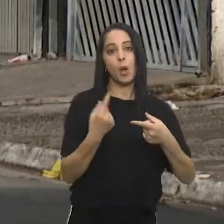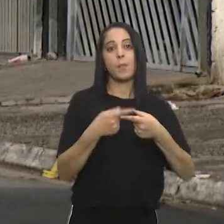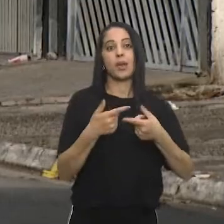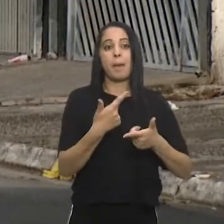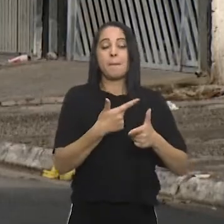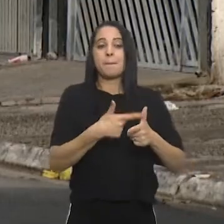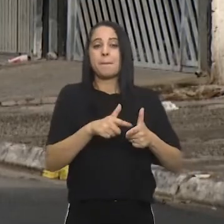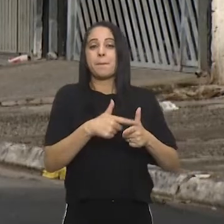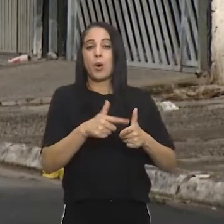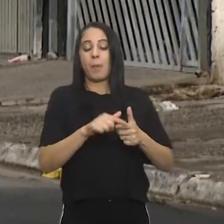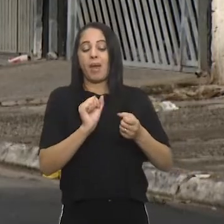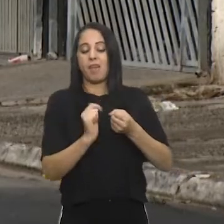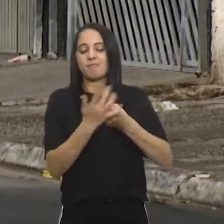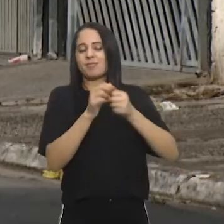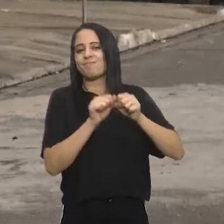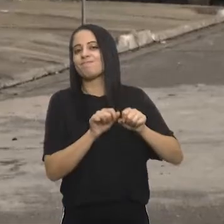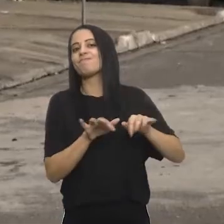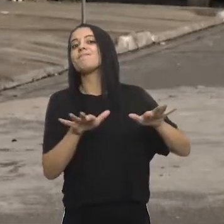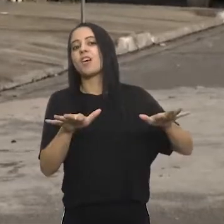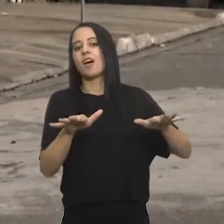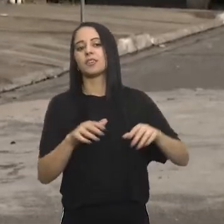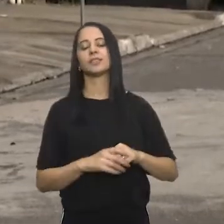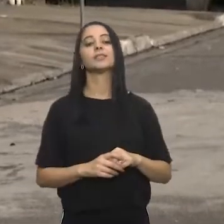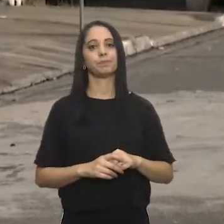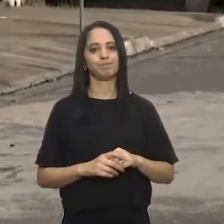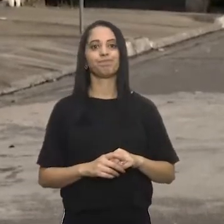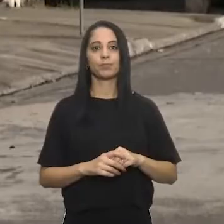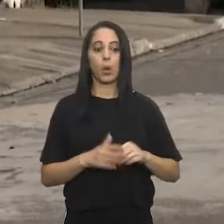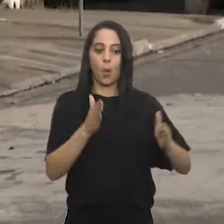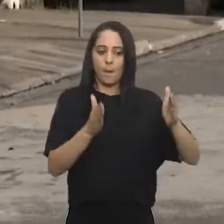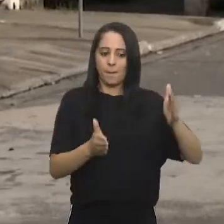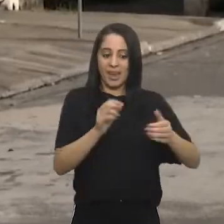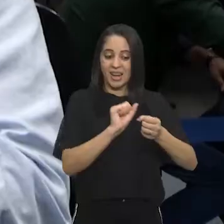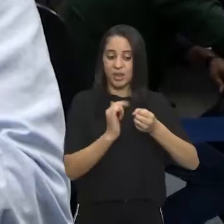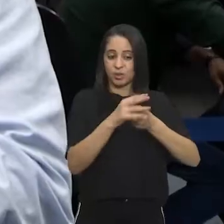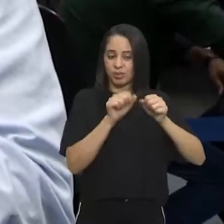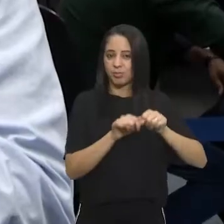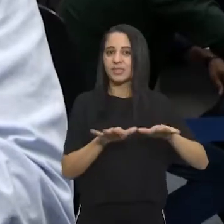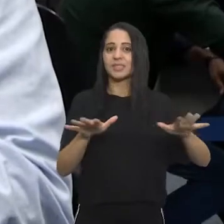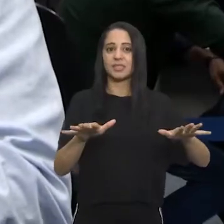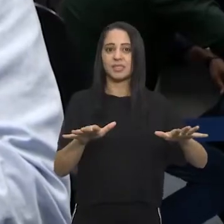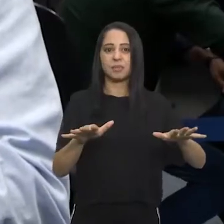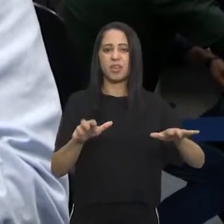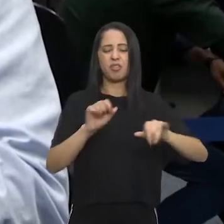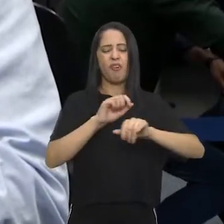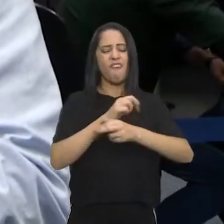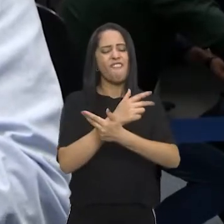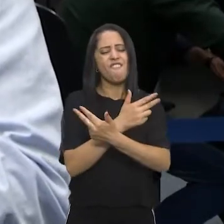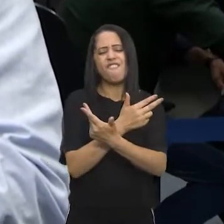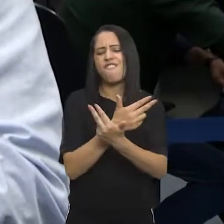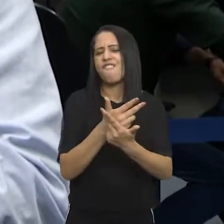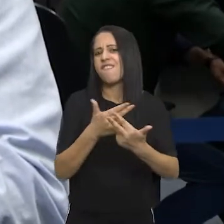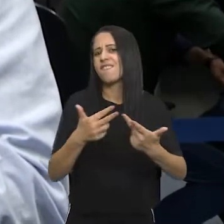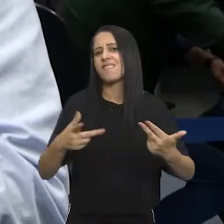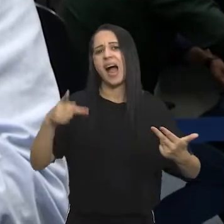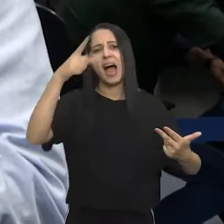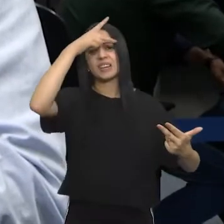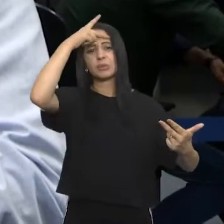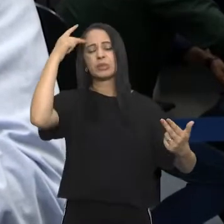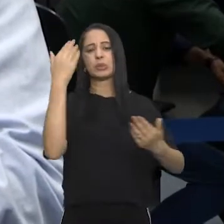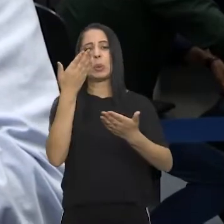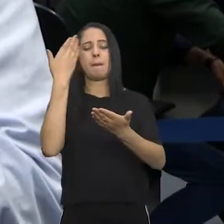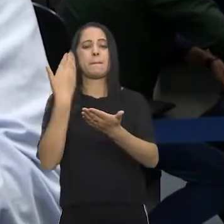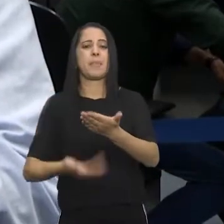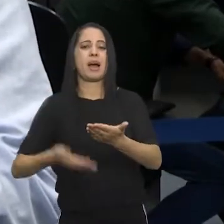comprometida por conta dos problemas econômicos causados pela pandemia Com a pandemia também, a gente teve muitas pessoas que